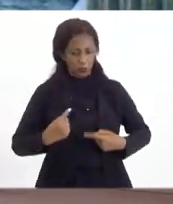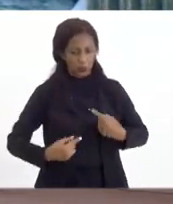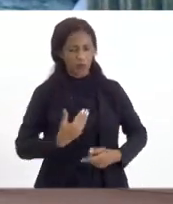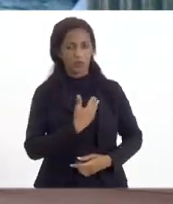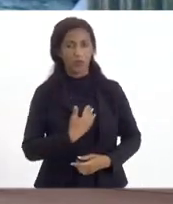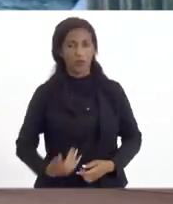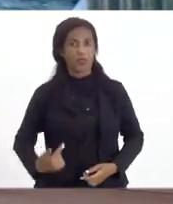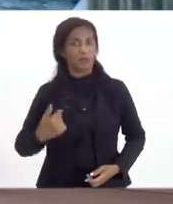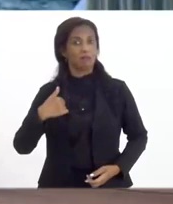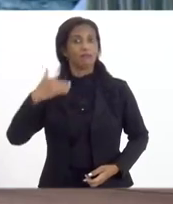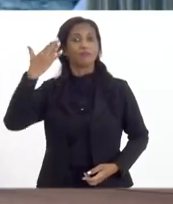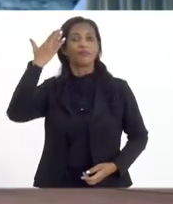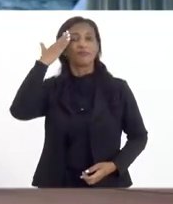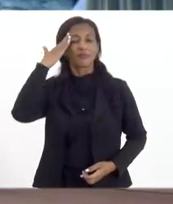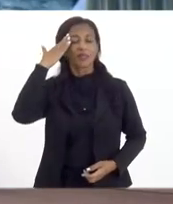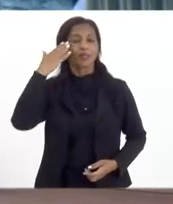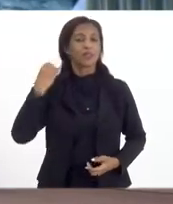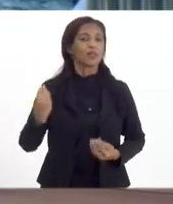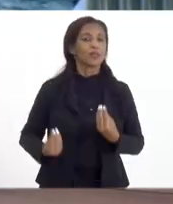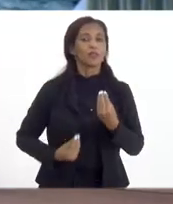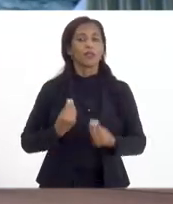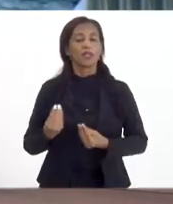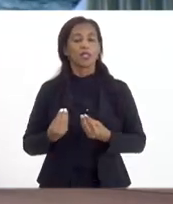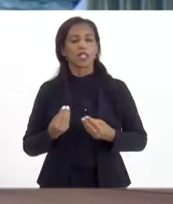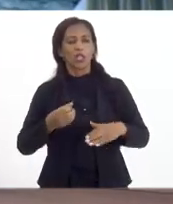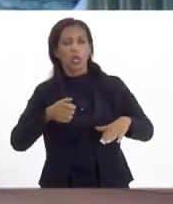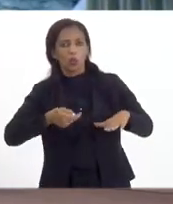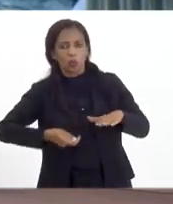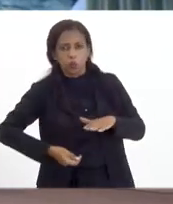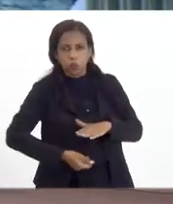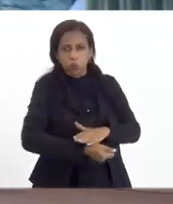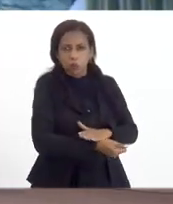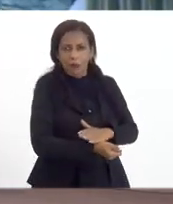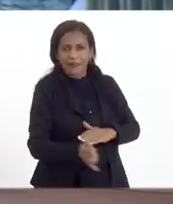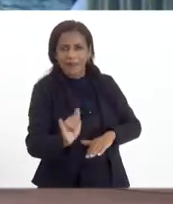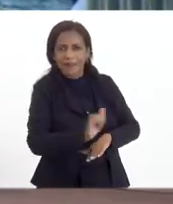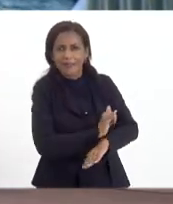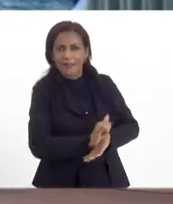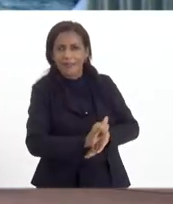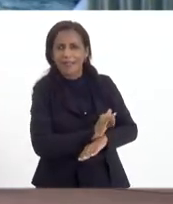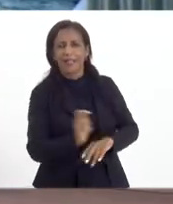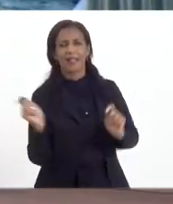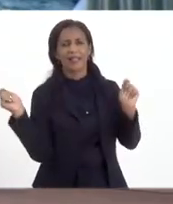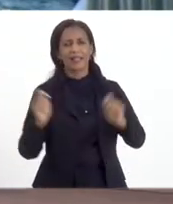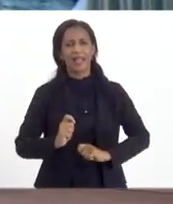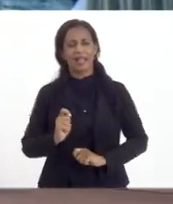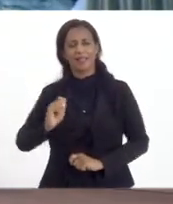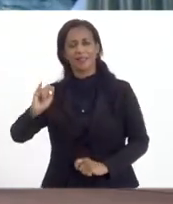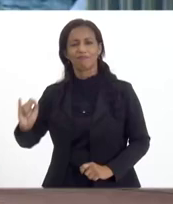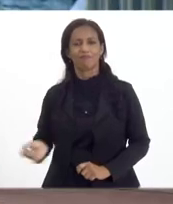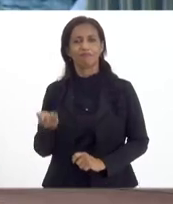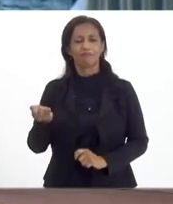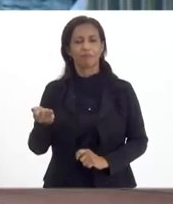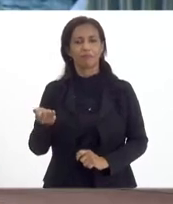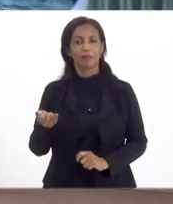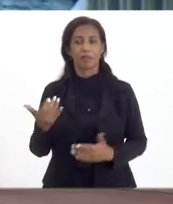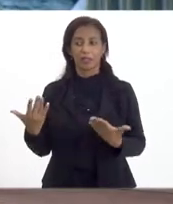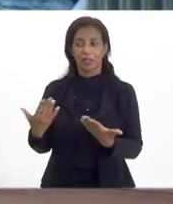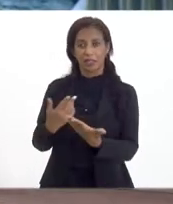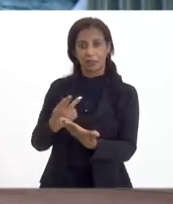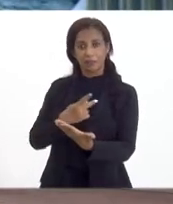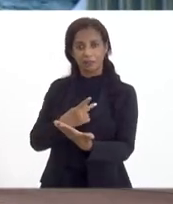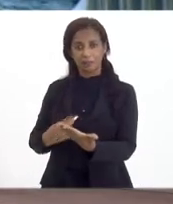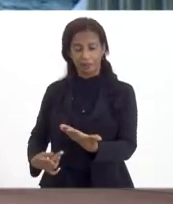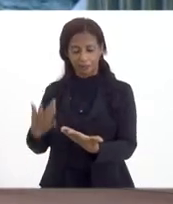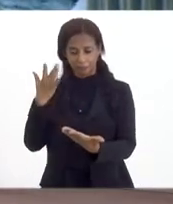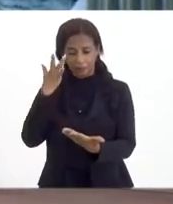que eu entendo que o Fundo Soberano dá essa perspectiva. E aí, presidente, eu acho que